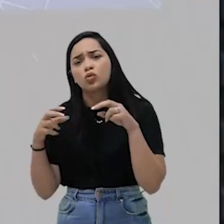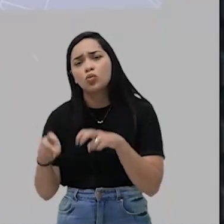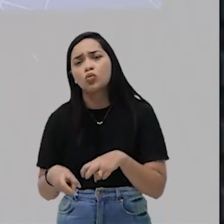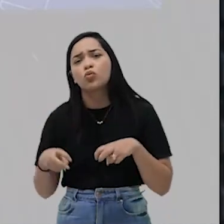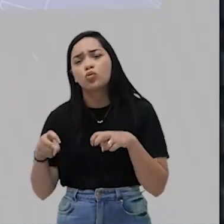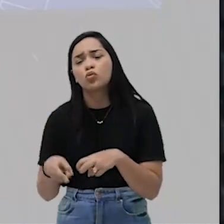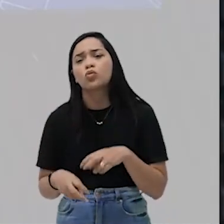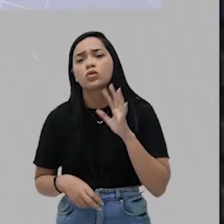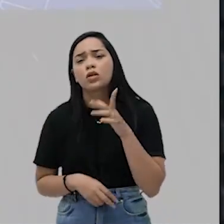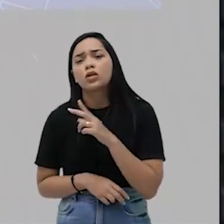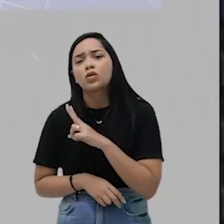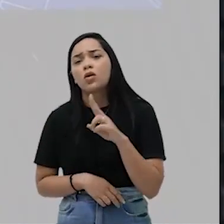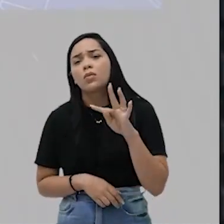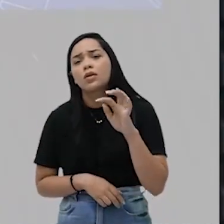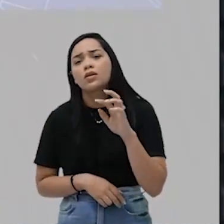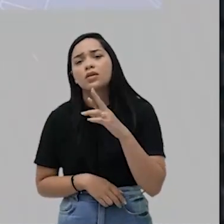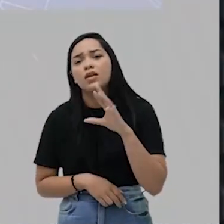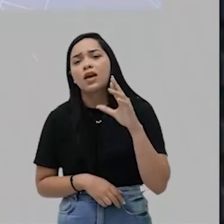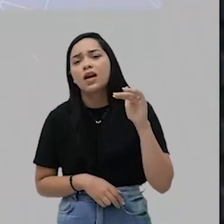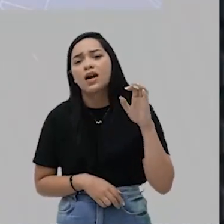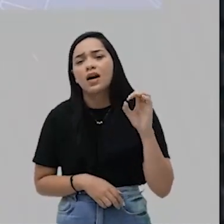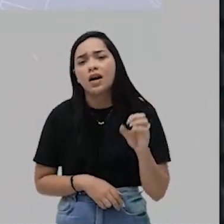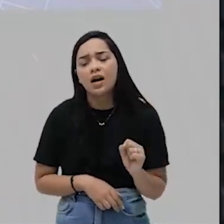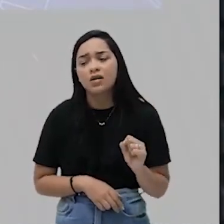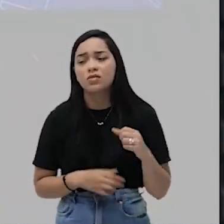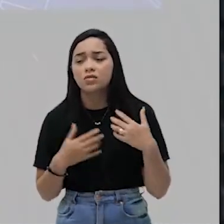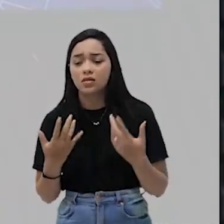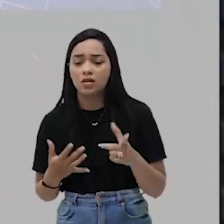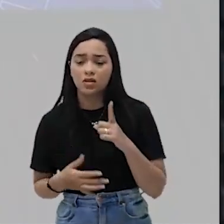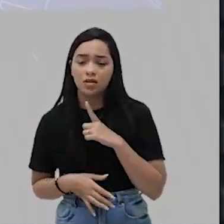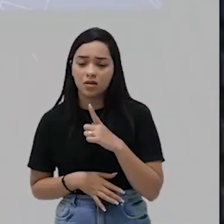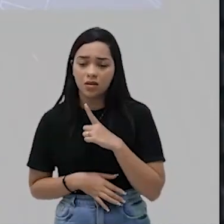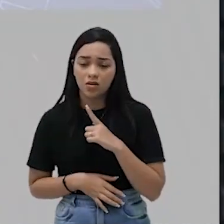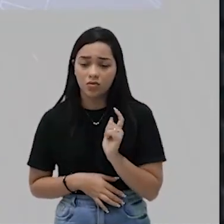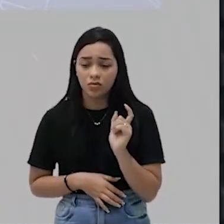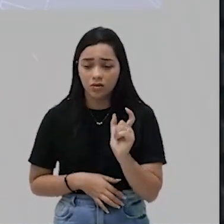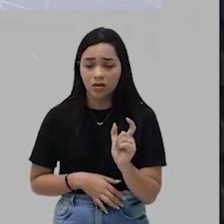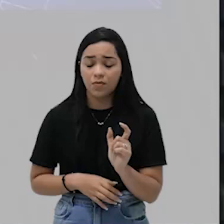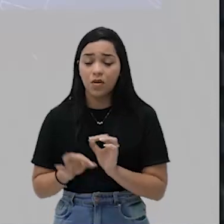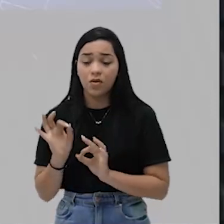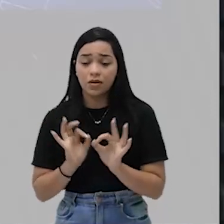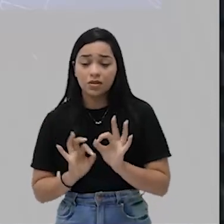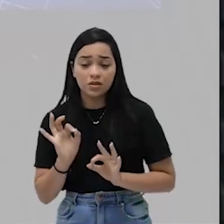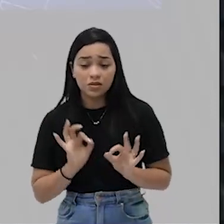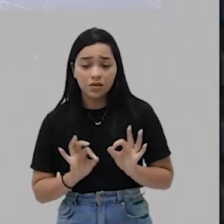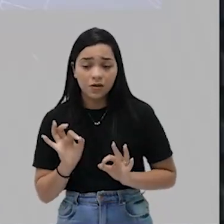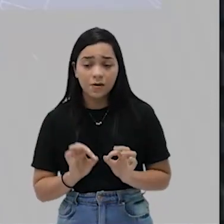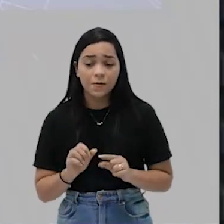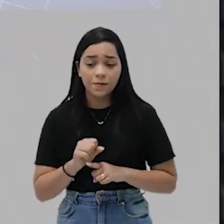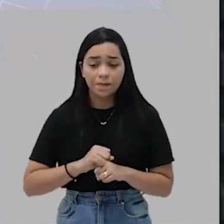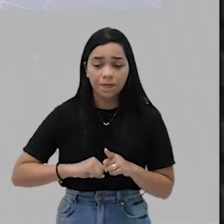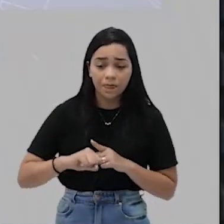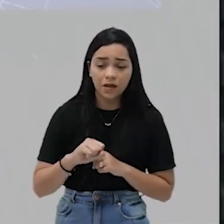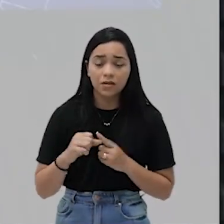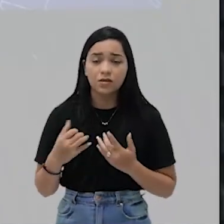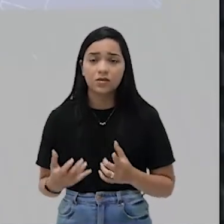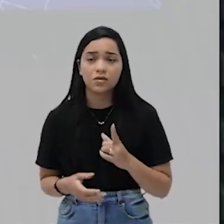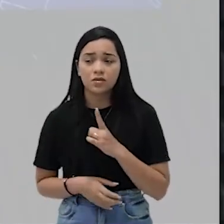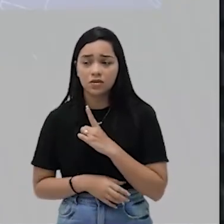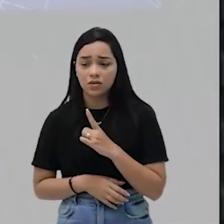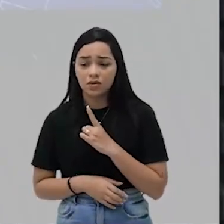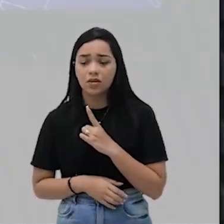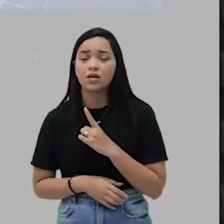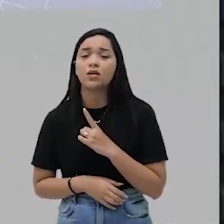como o sistema de terraços ou terraceamento. Então, nós temos uma organização de sociedades hidráulicas. A